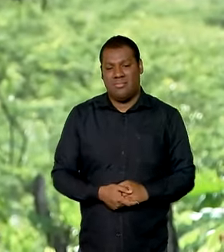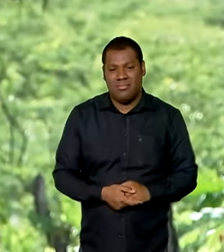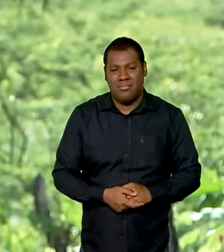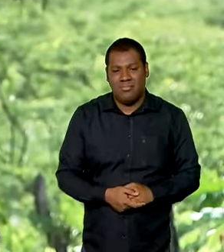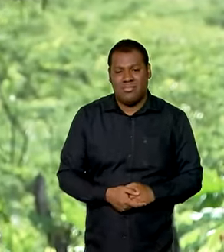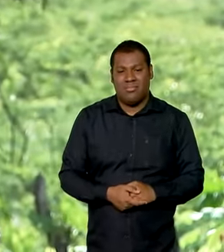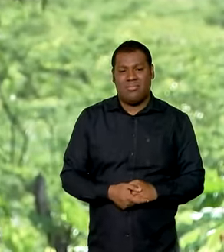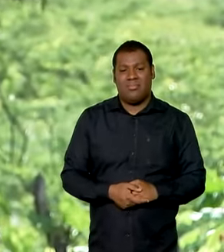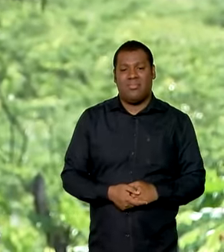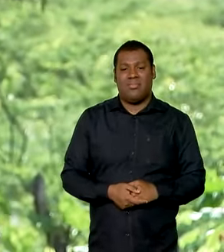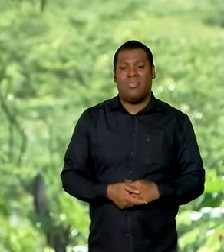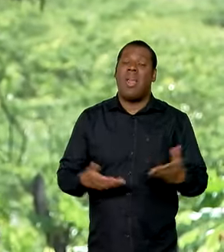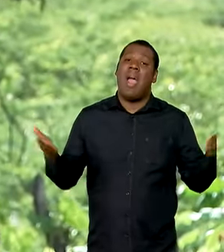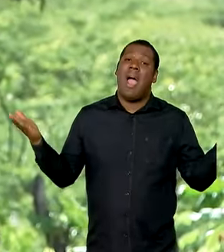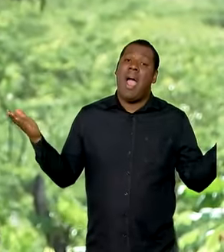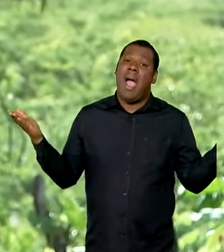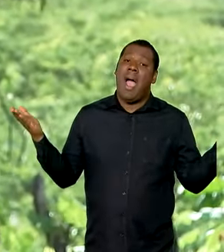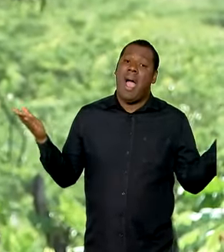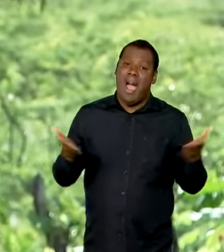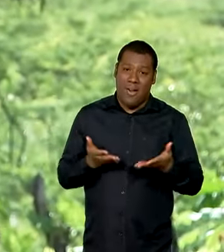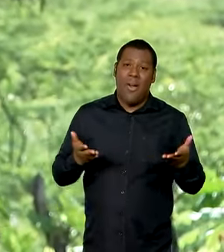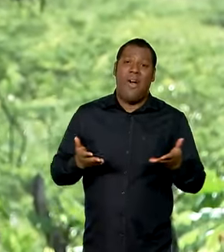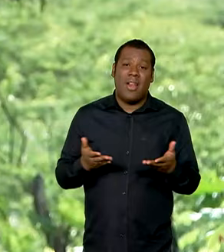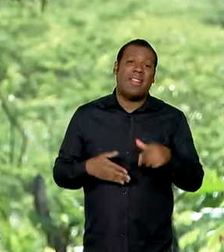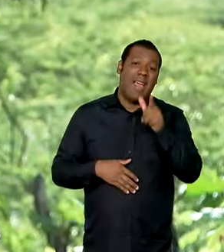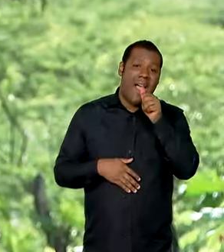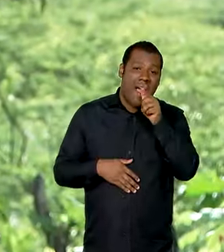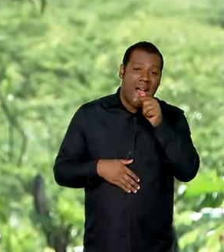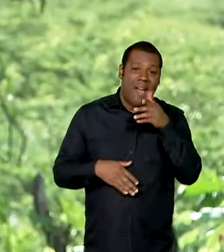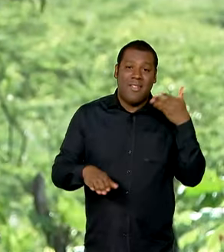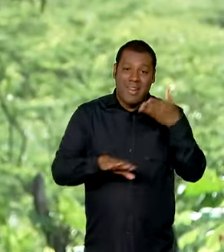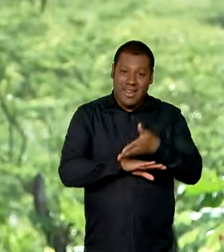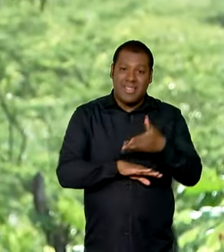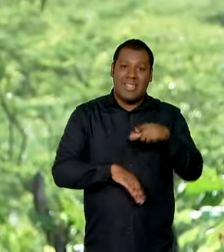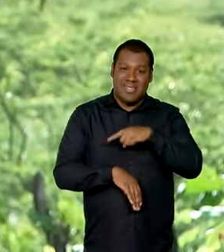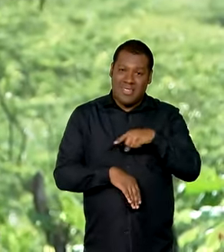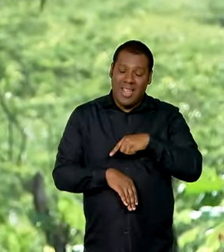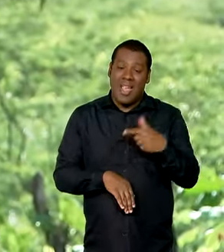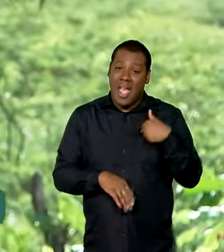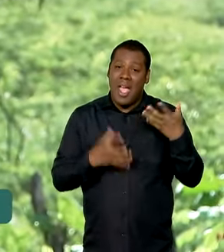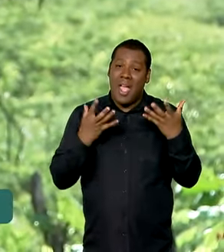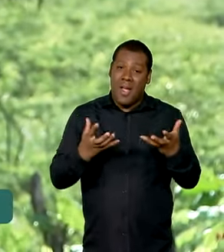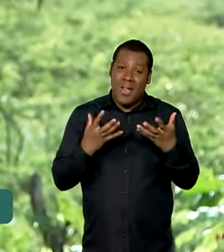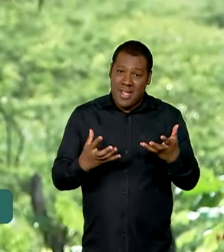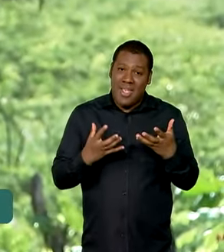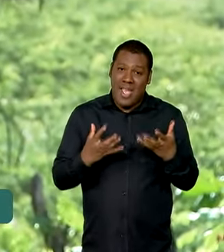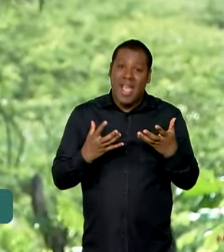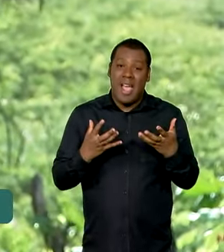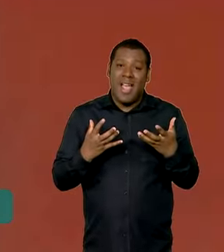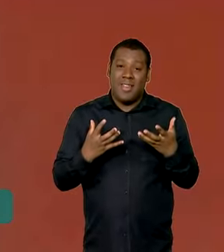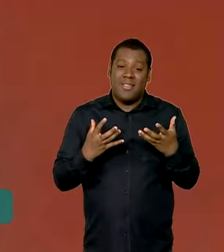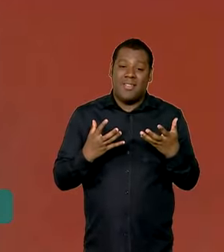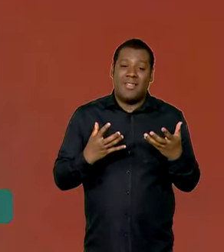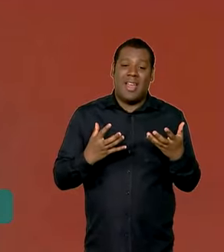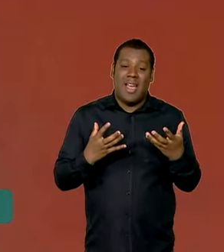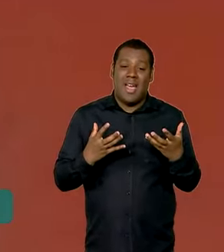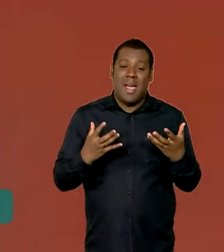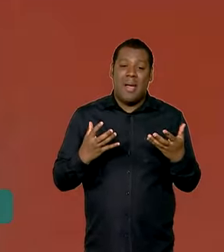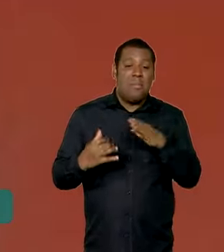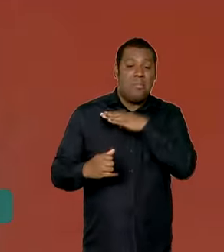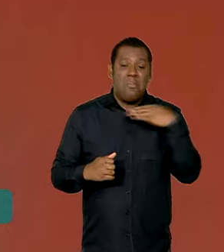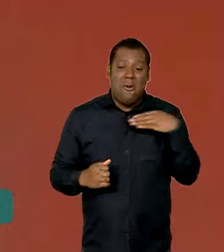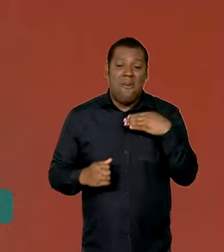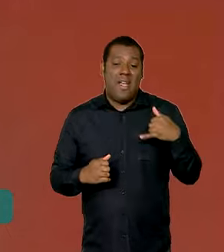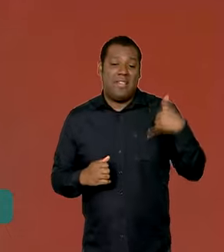E agora com a água aqui eu quero viver mais 50, né? Para fazer o menos 130, 120. Vai melhorar,